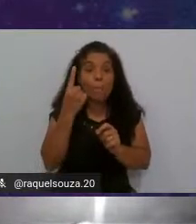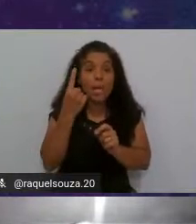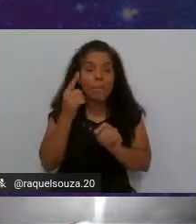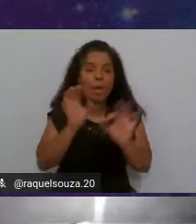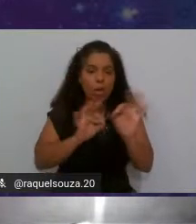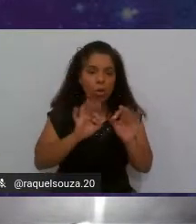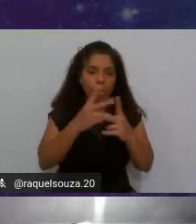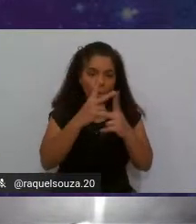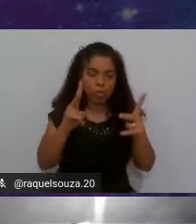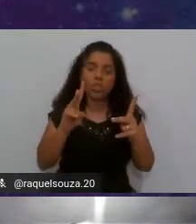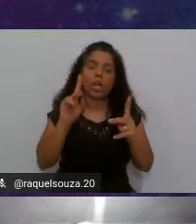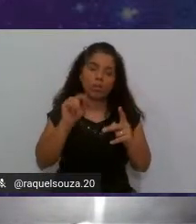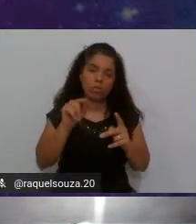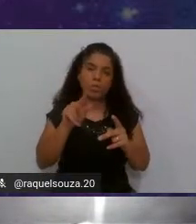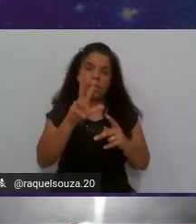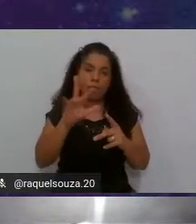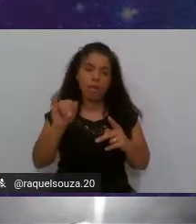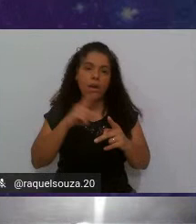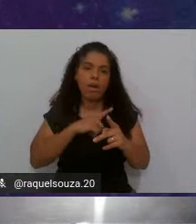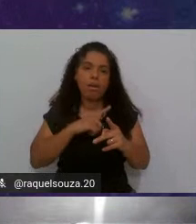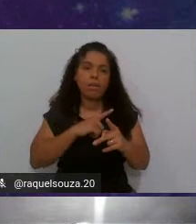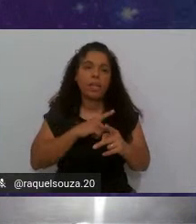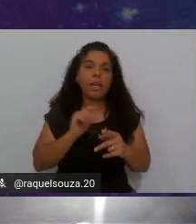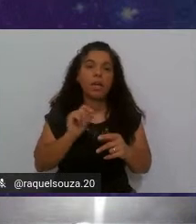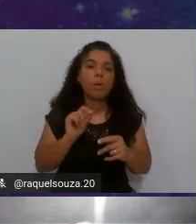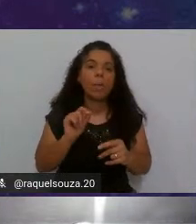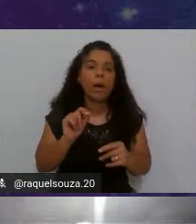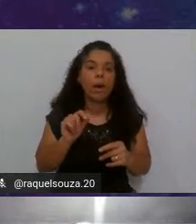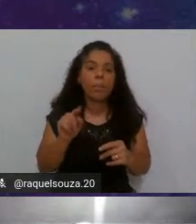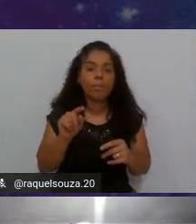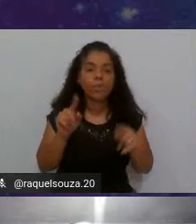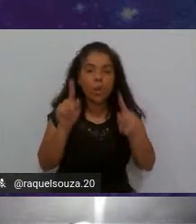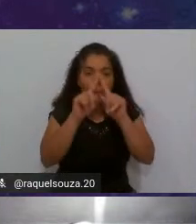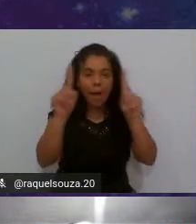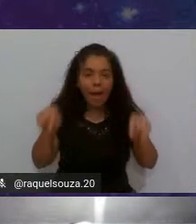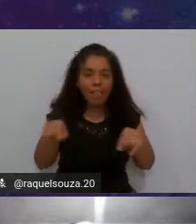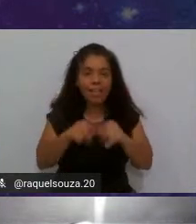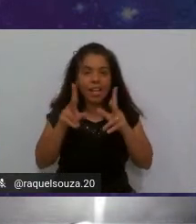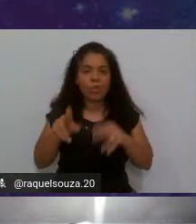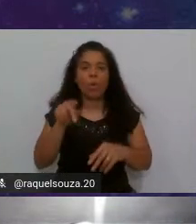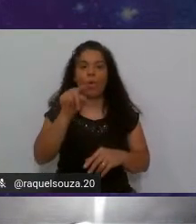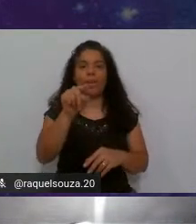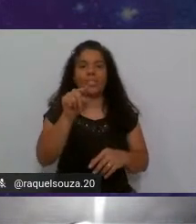você vai ter uma uma tela como essa daqui